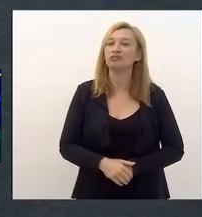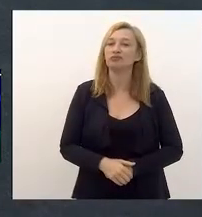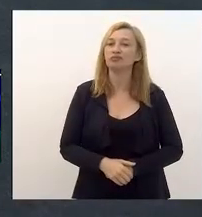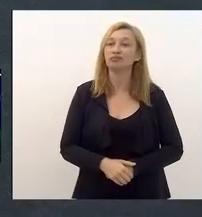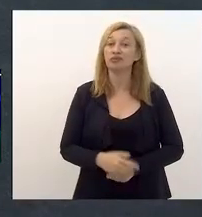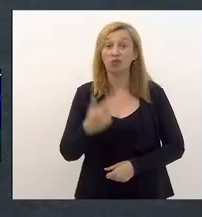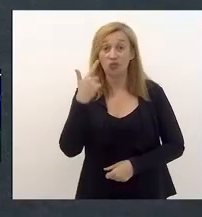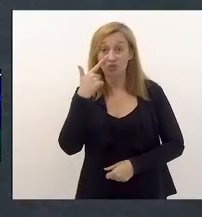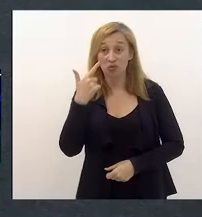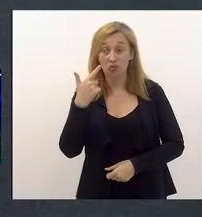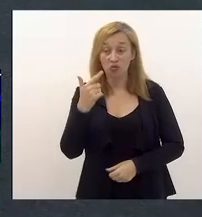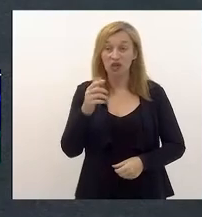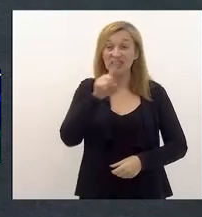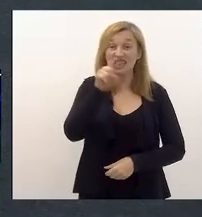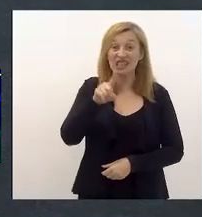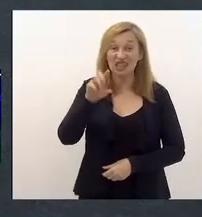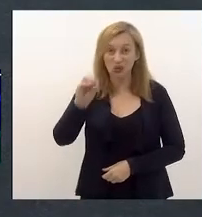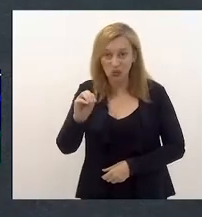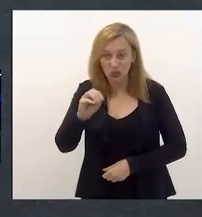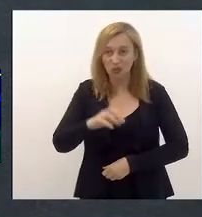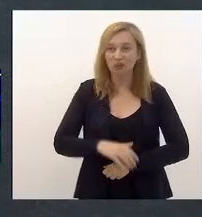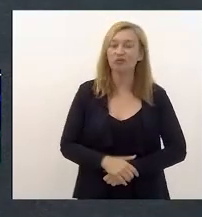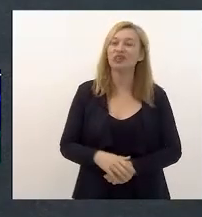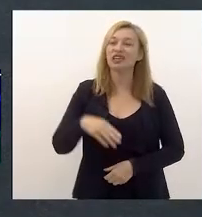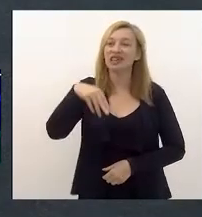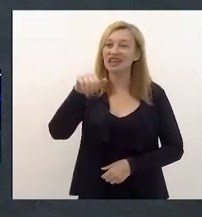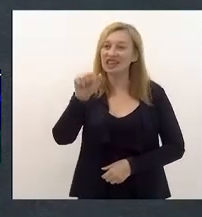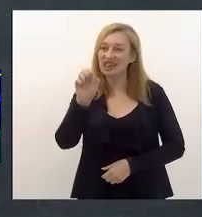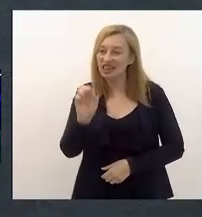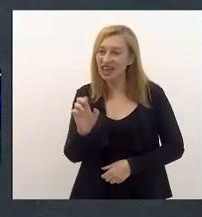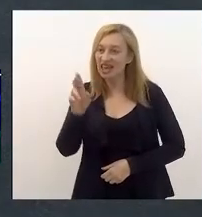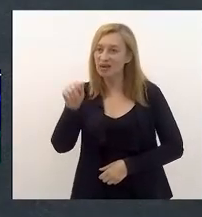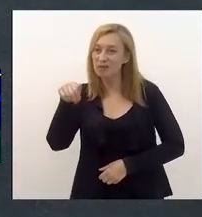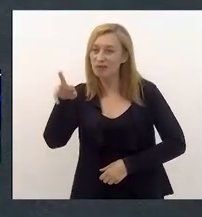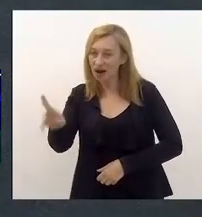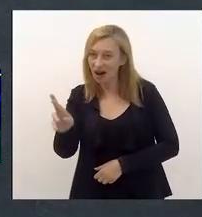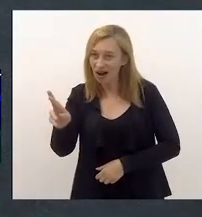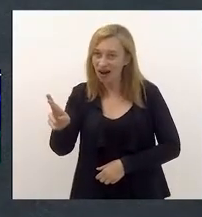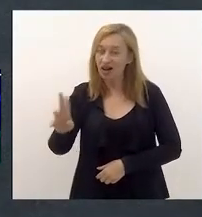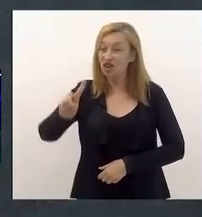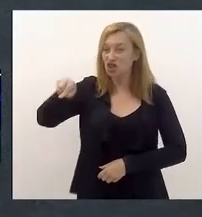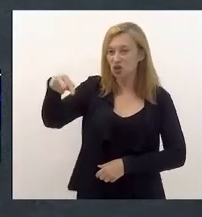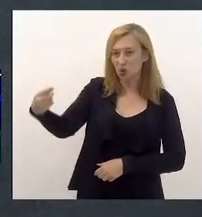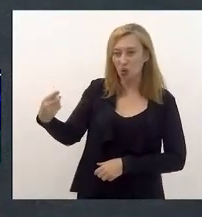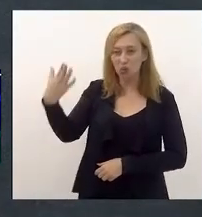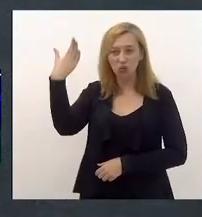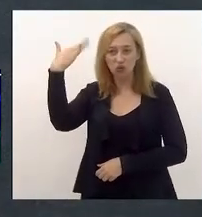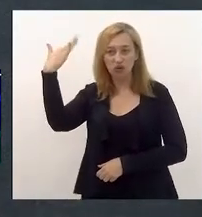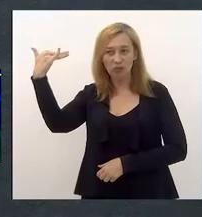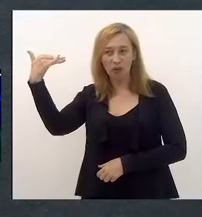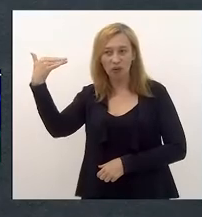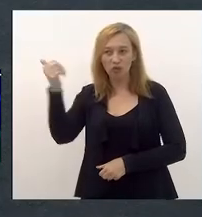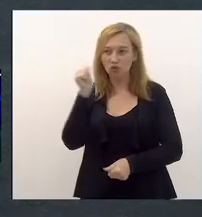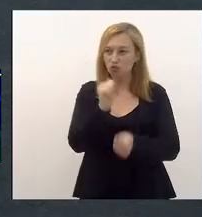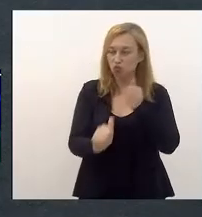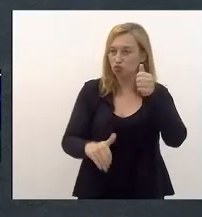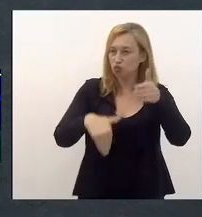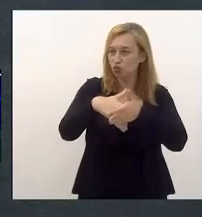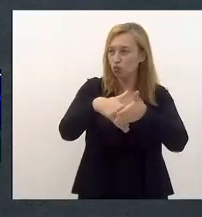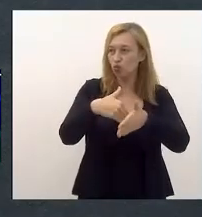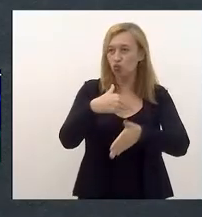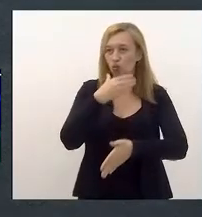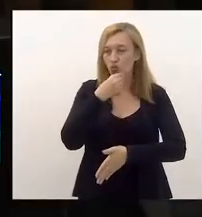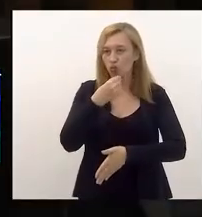vi jogar, Zico, Neymar, entre outros craques. Ok?